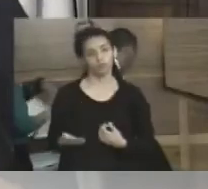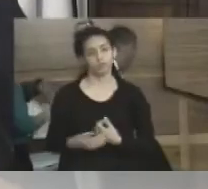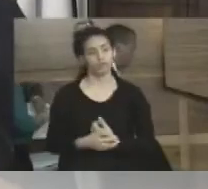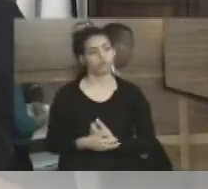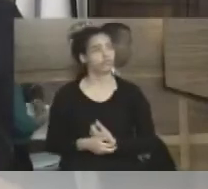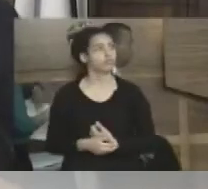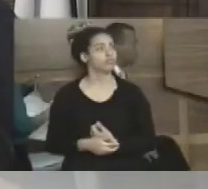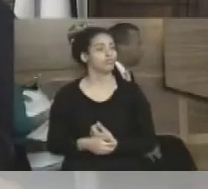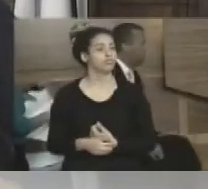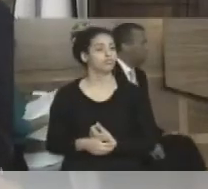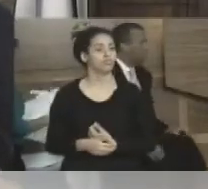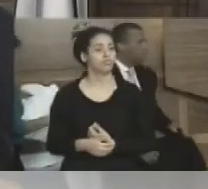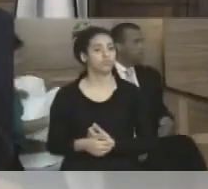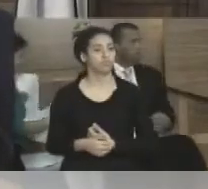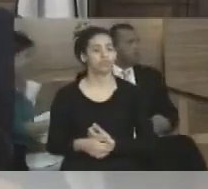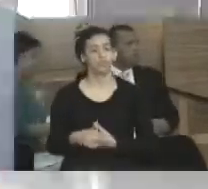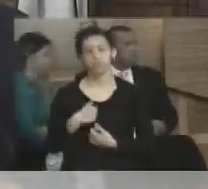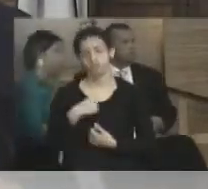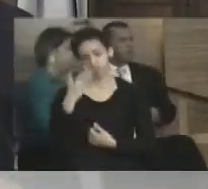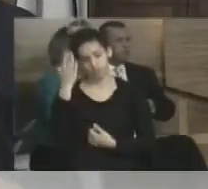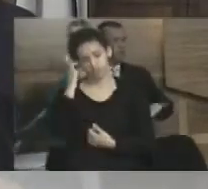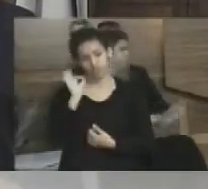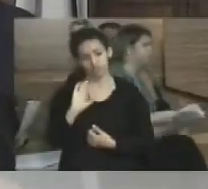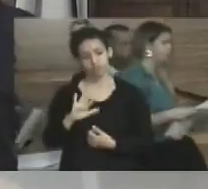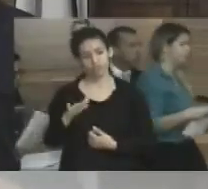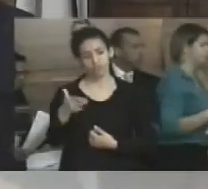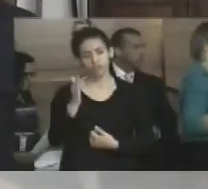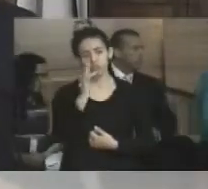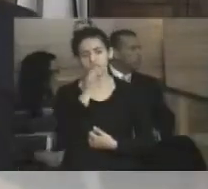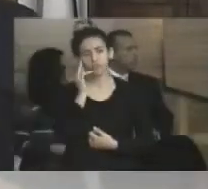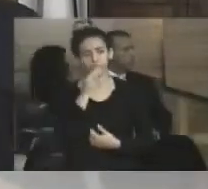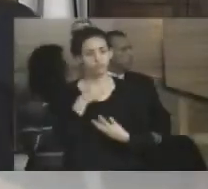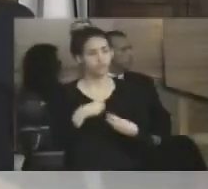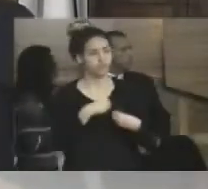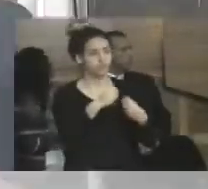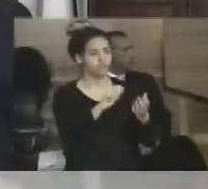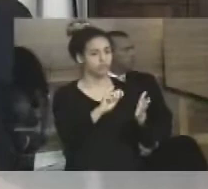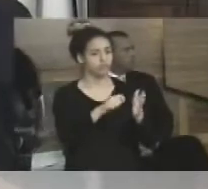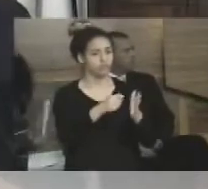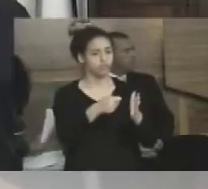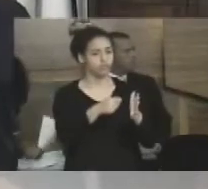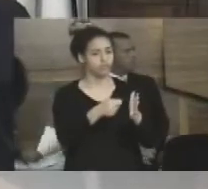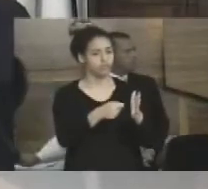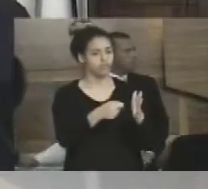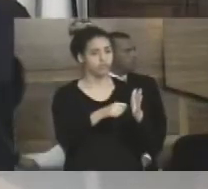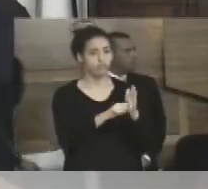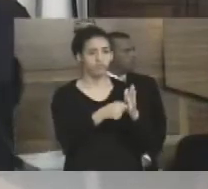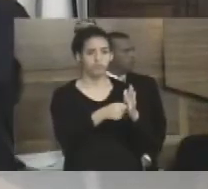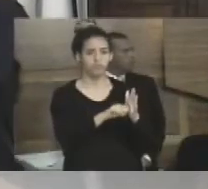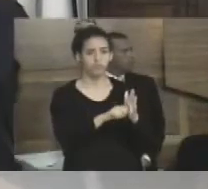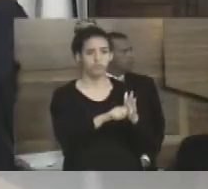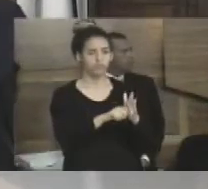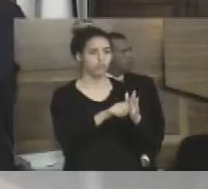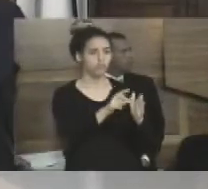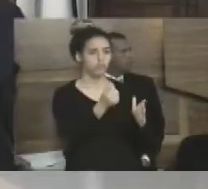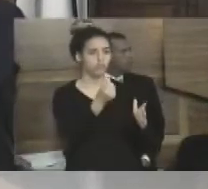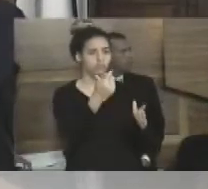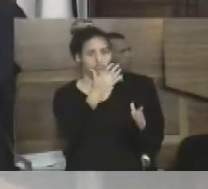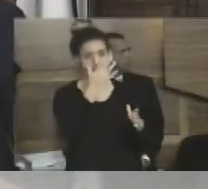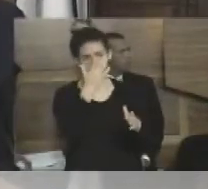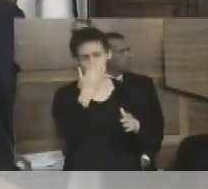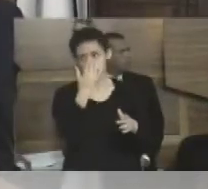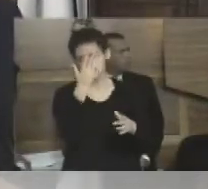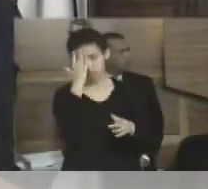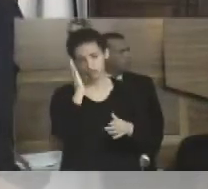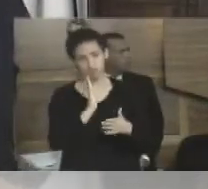Não entendi quando o Fernando deu a chave do cofre da nossa cidade para uma pessoa de fora.